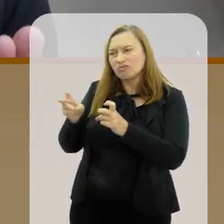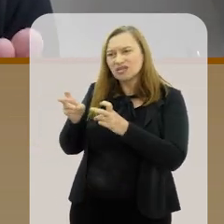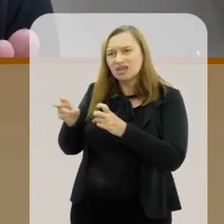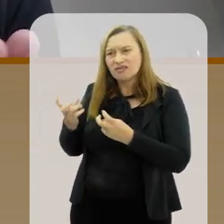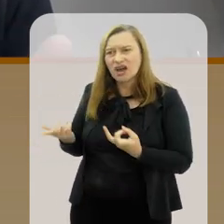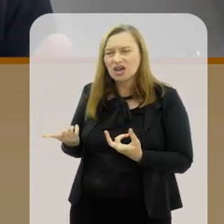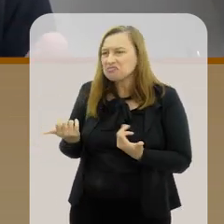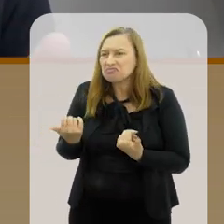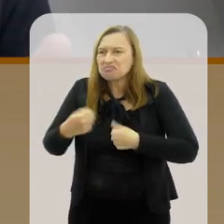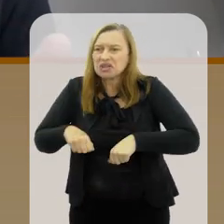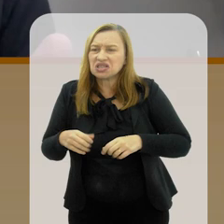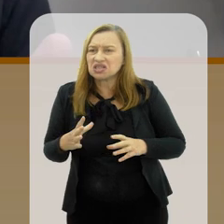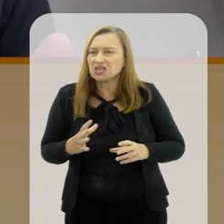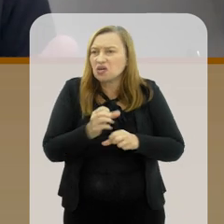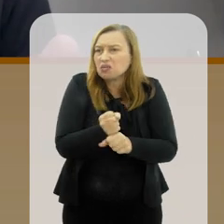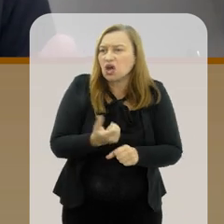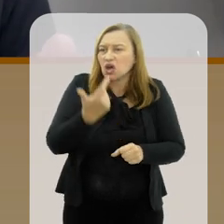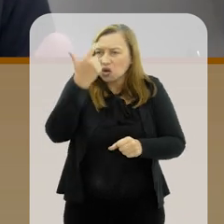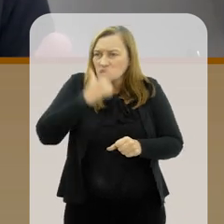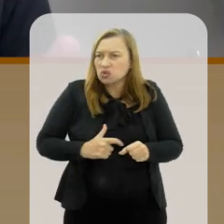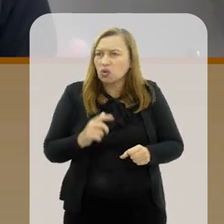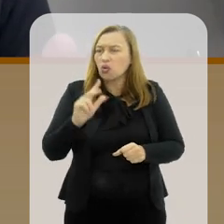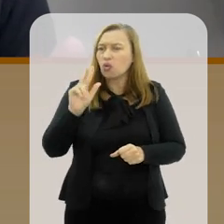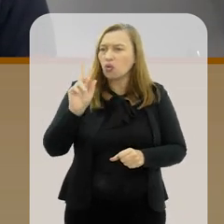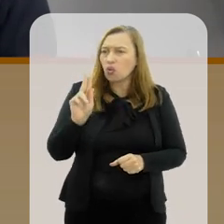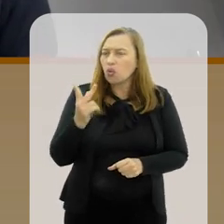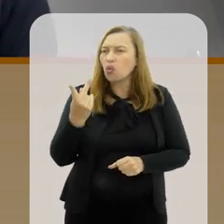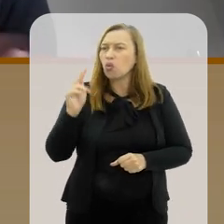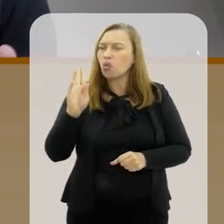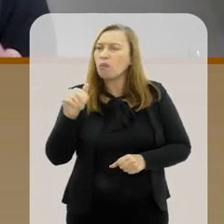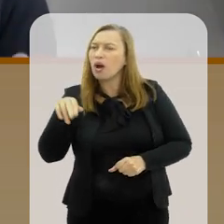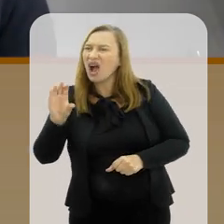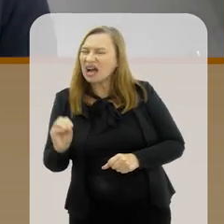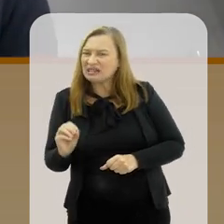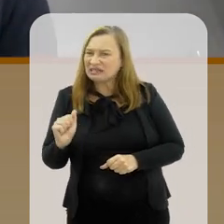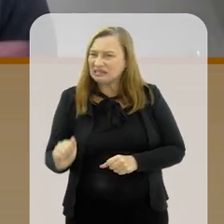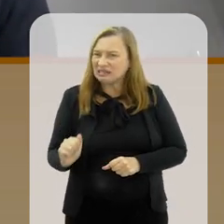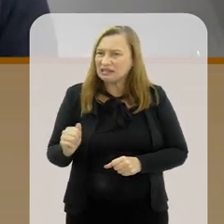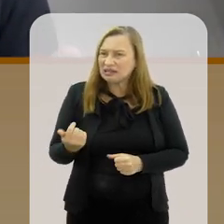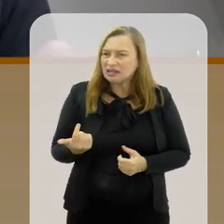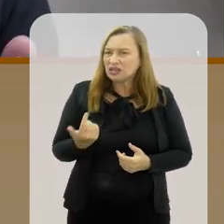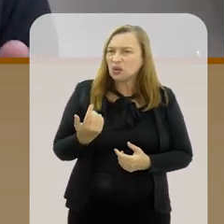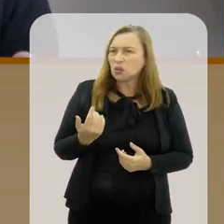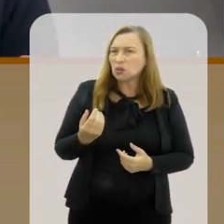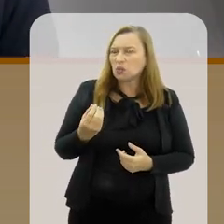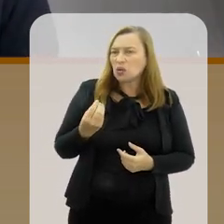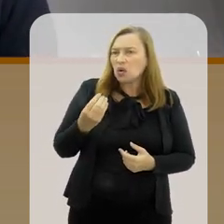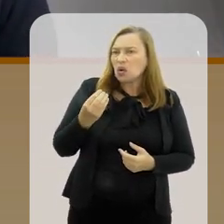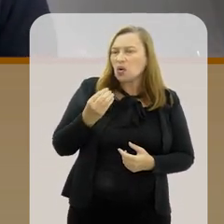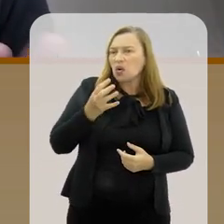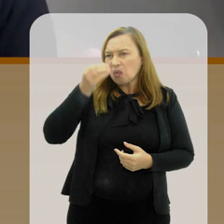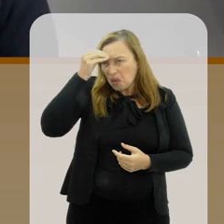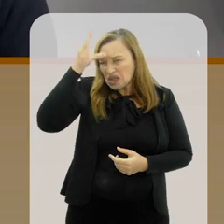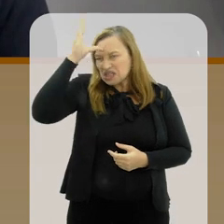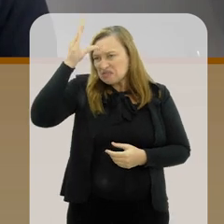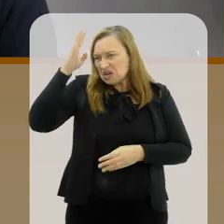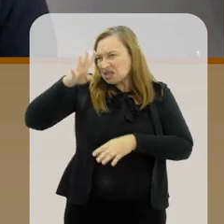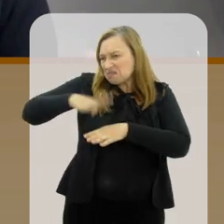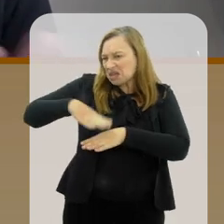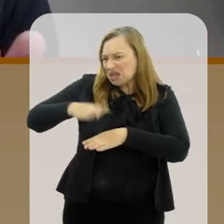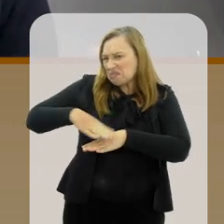esteja... Não preciso saber fazer conta. Eu sou de humanas então esse conhecimento matemático é inútil de uma maneira que não